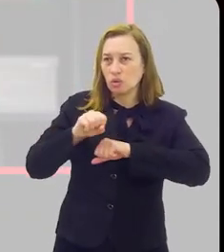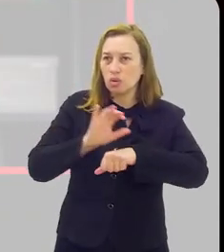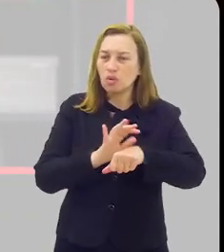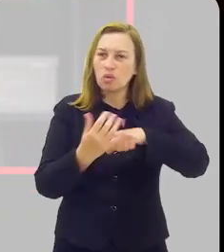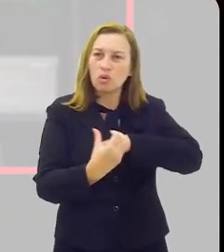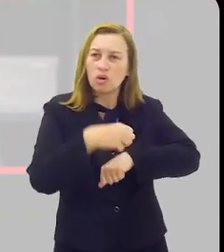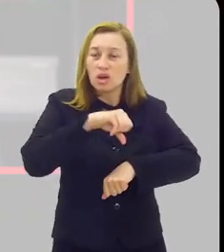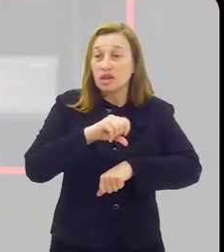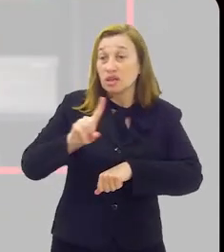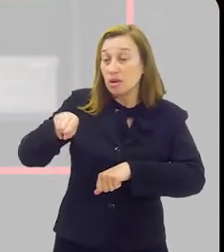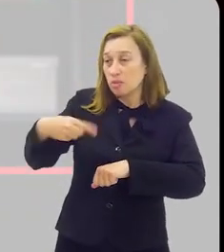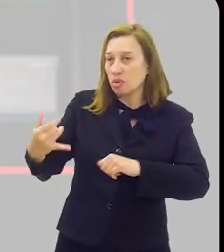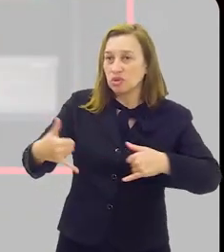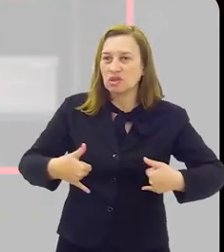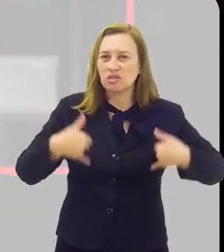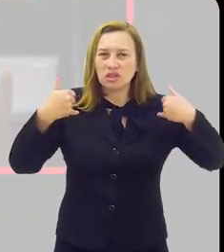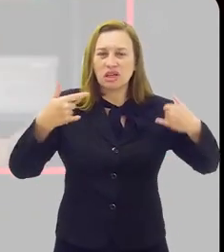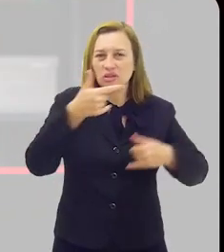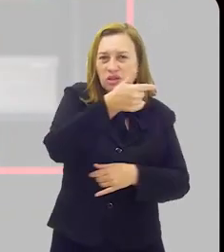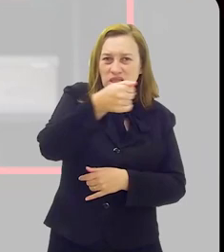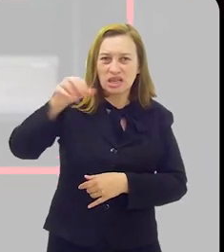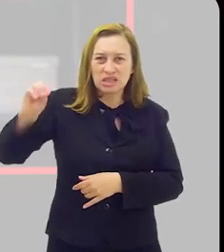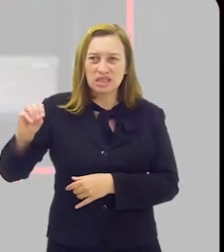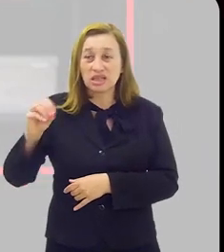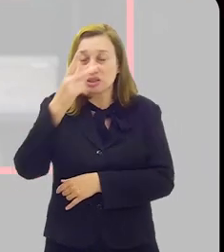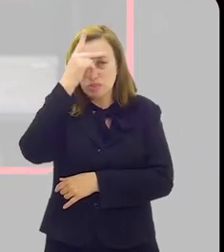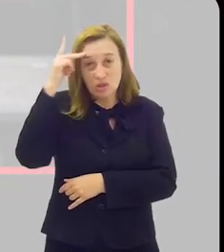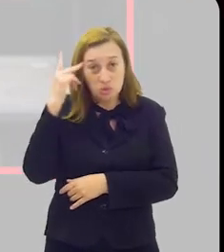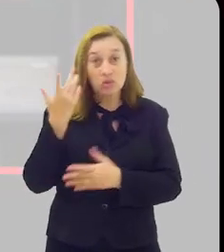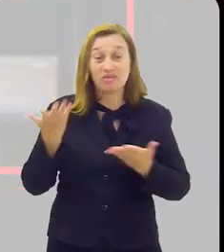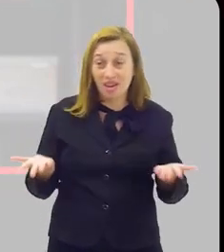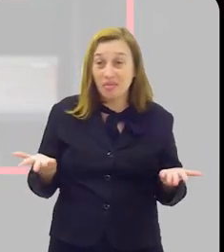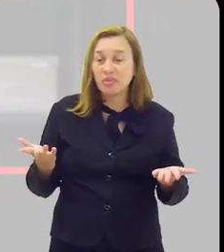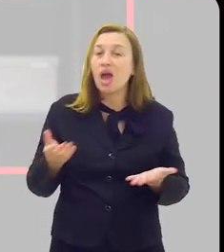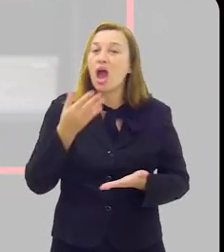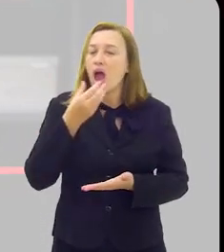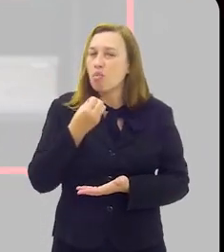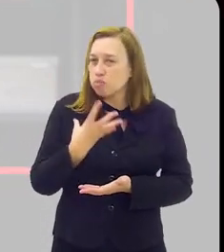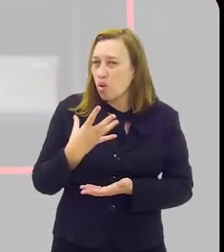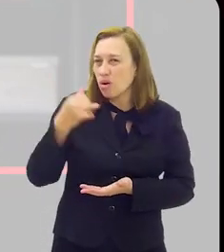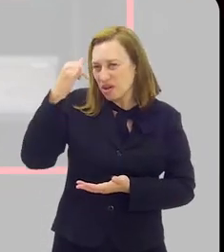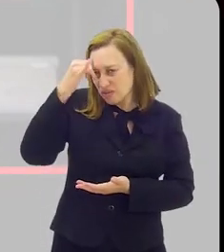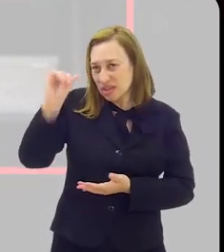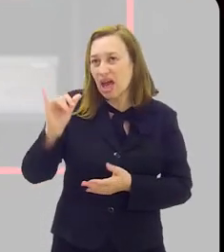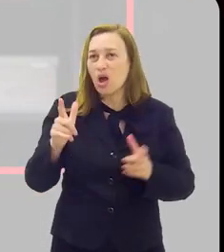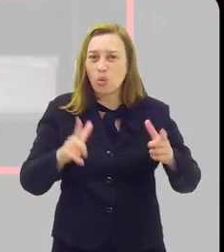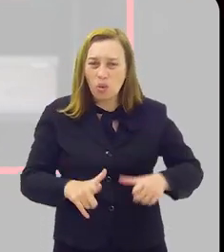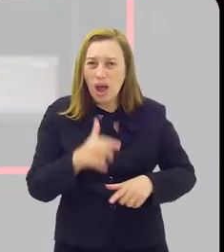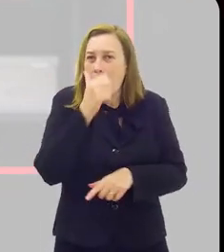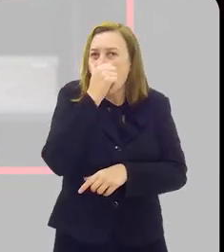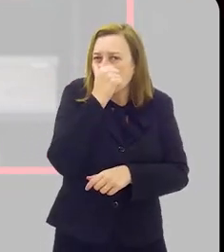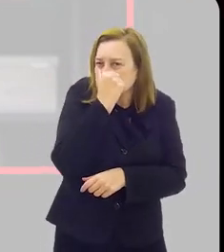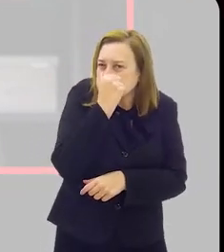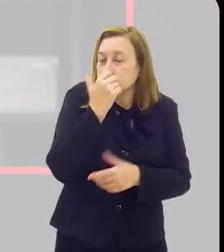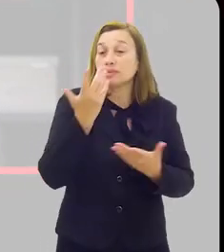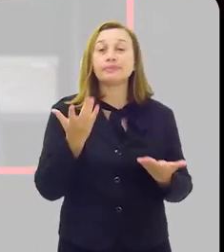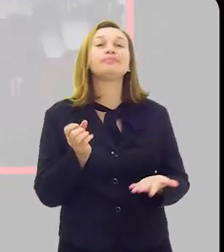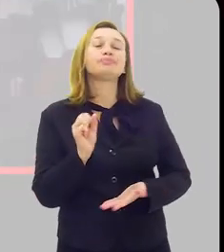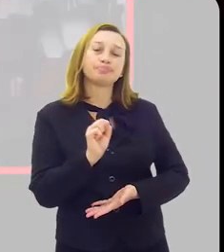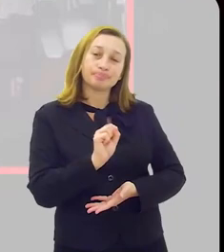depois de comemorar um aniversário com 700 pessoas, né? Ou seja, é bom evitar lugares cheios nesse momento?